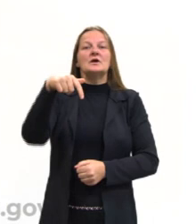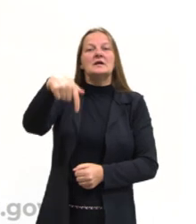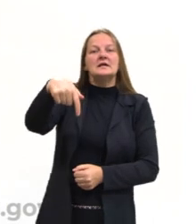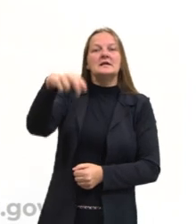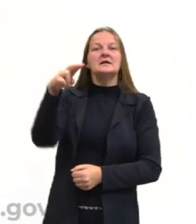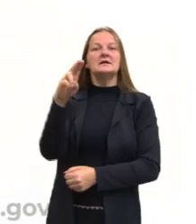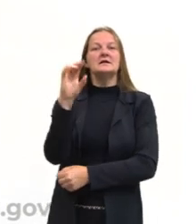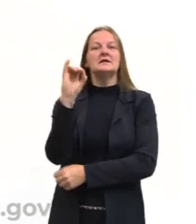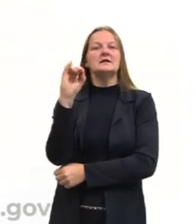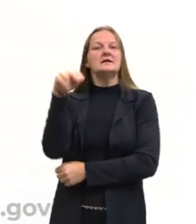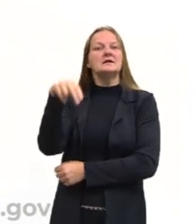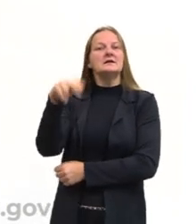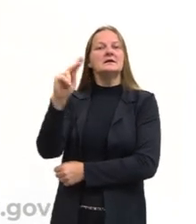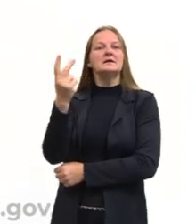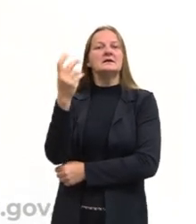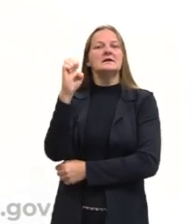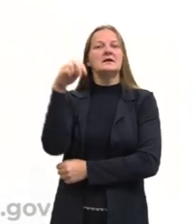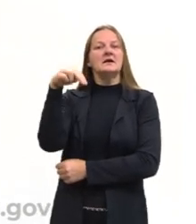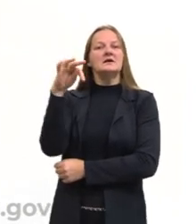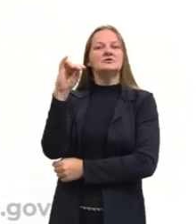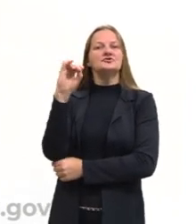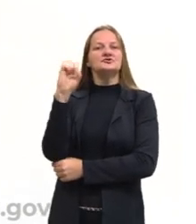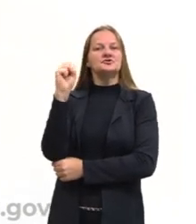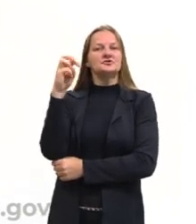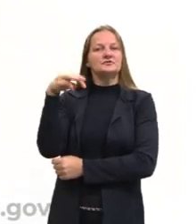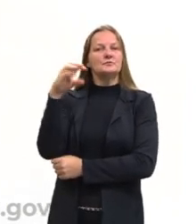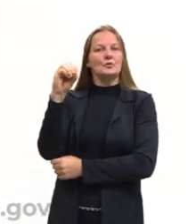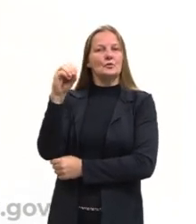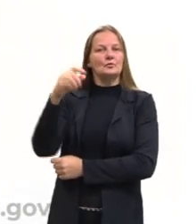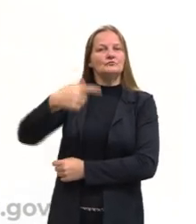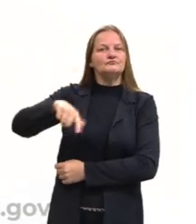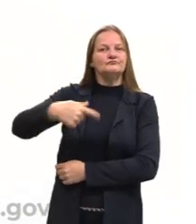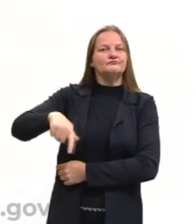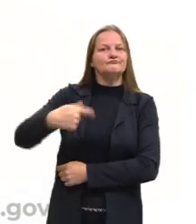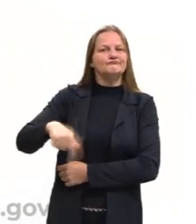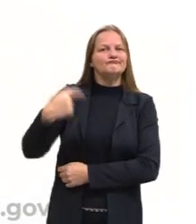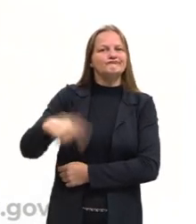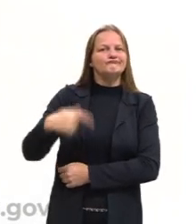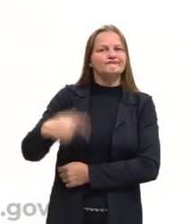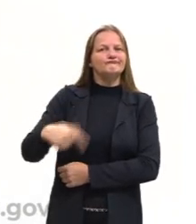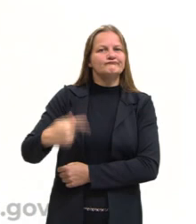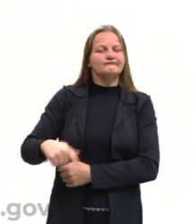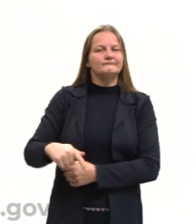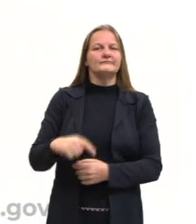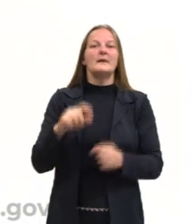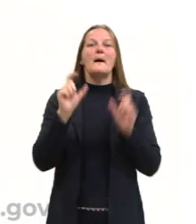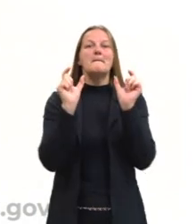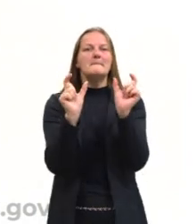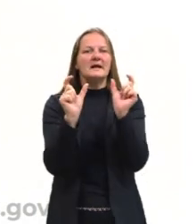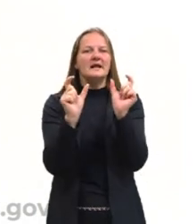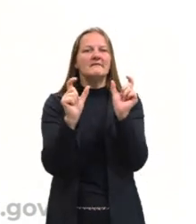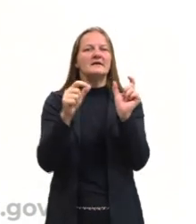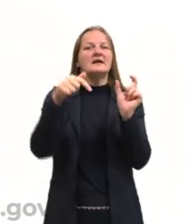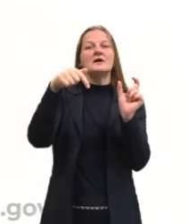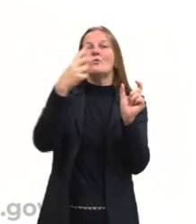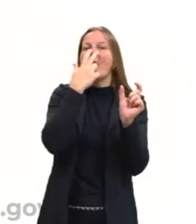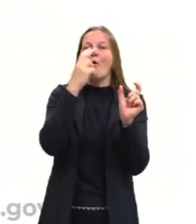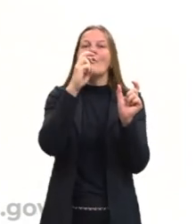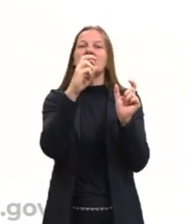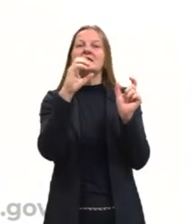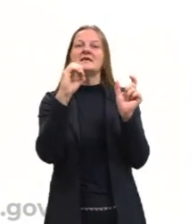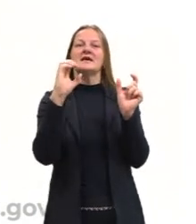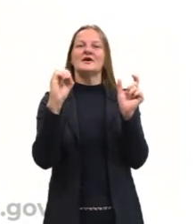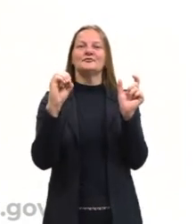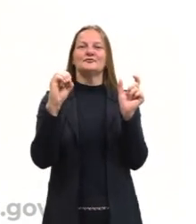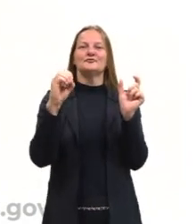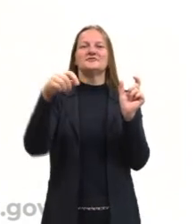seria isso? O que é o quinhentismo? Quinhentismo, a palavra já dá a entender, Quinhentos. Então, a